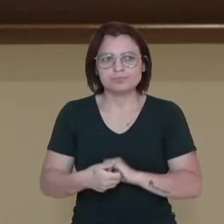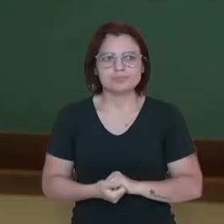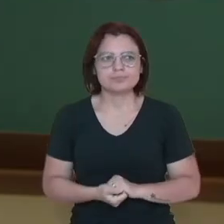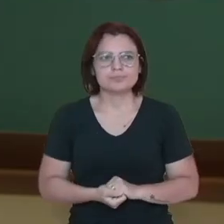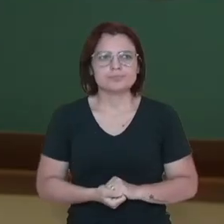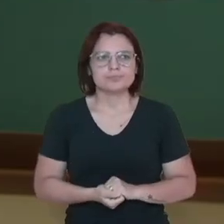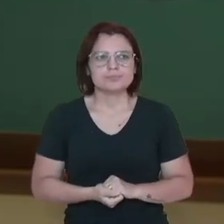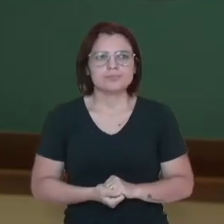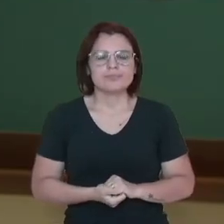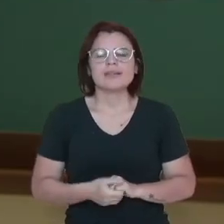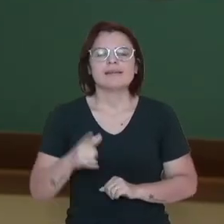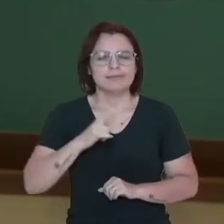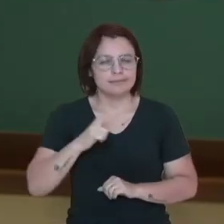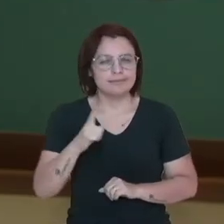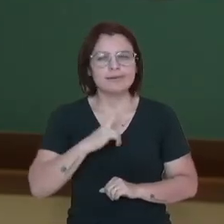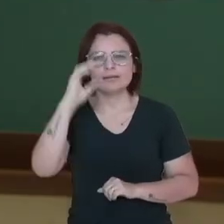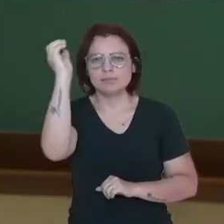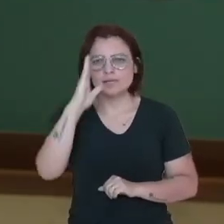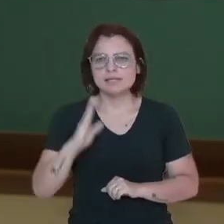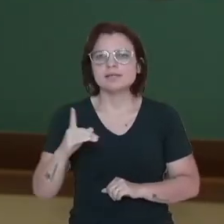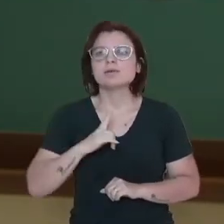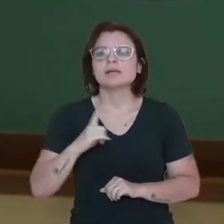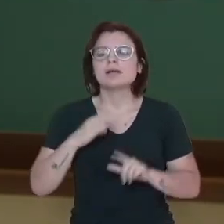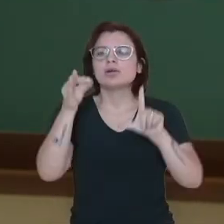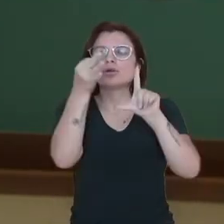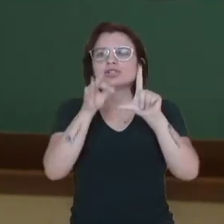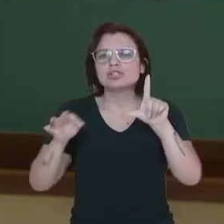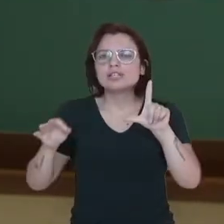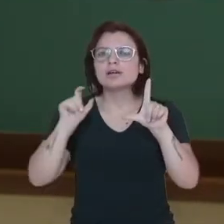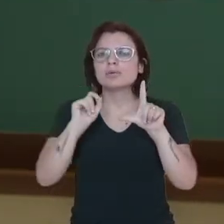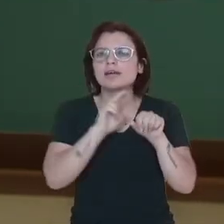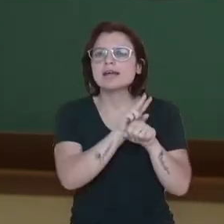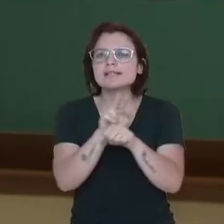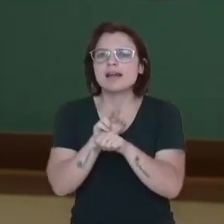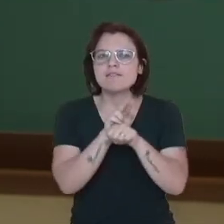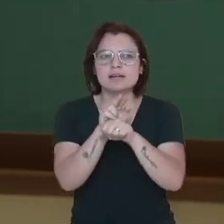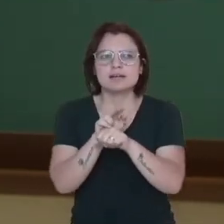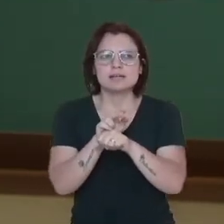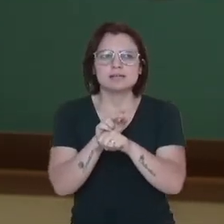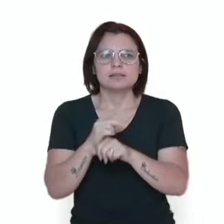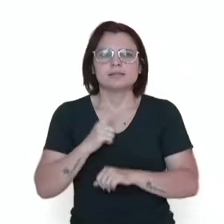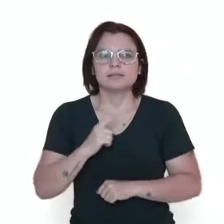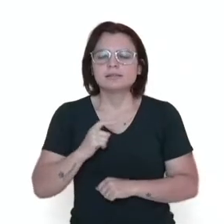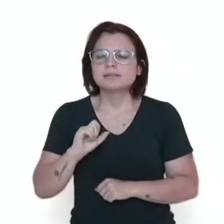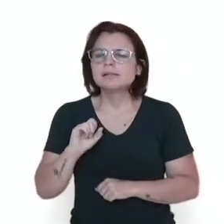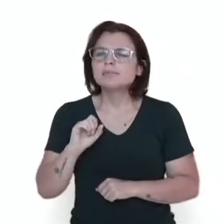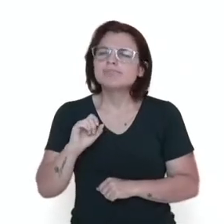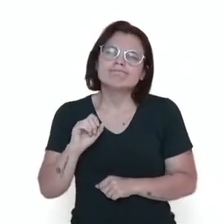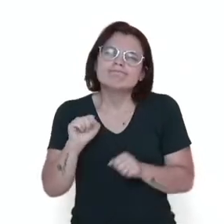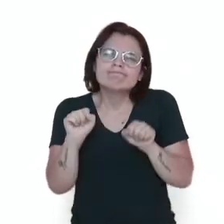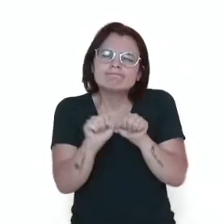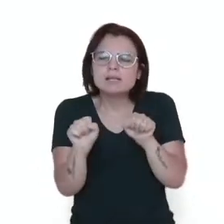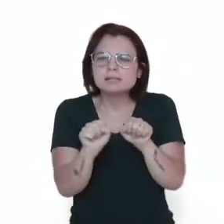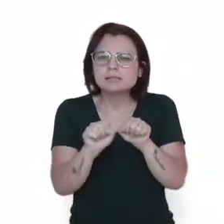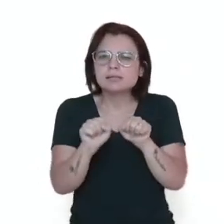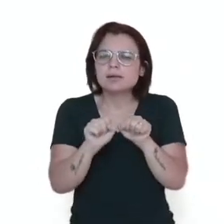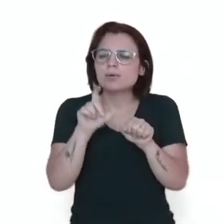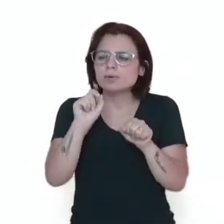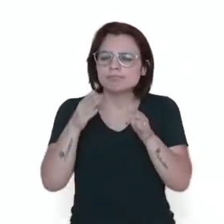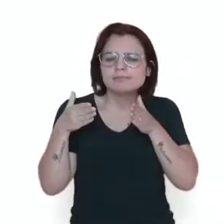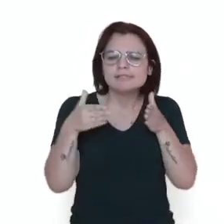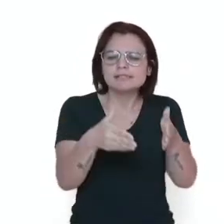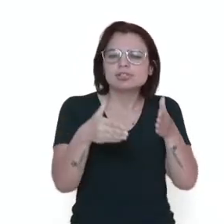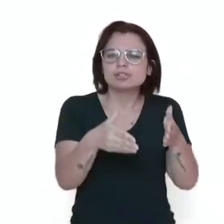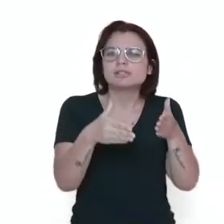Existe no Brasil a logística de reserva, que são ações e procedimentos por meios destinados